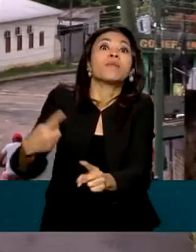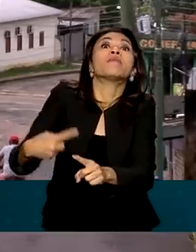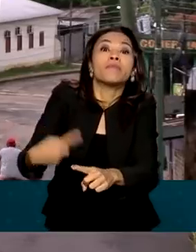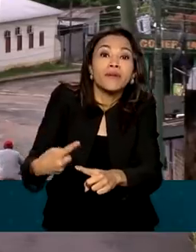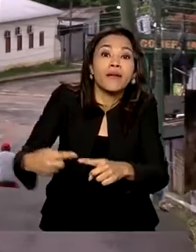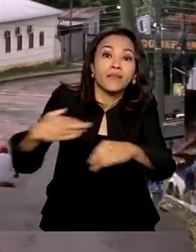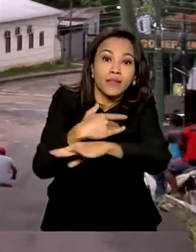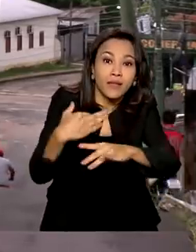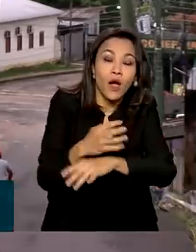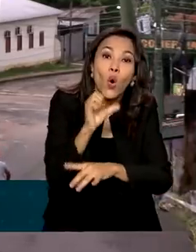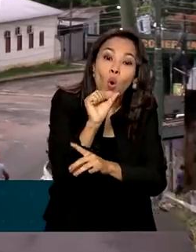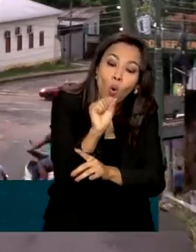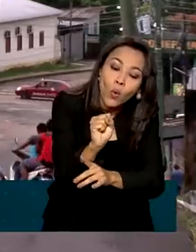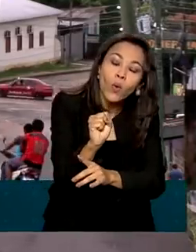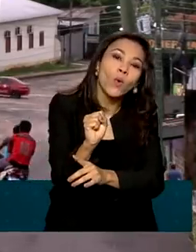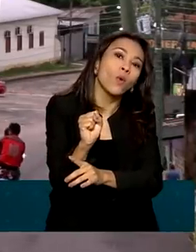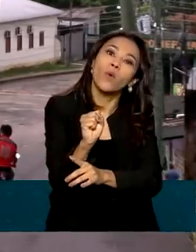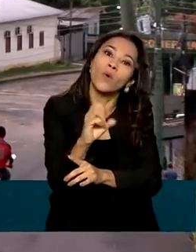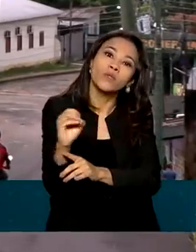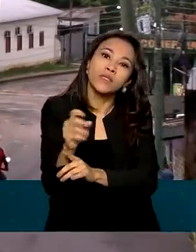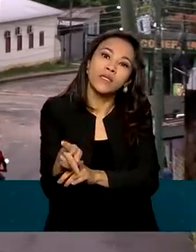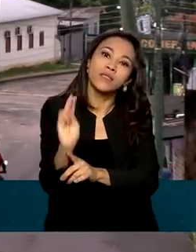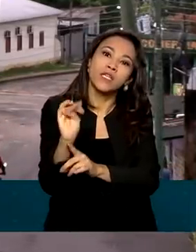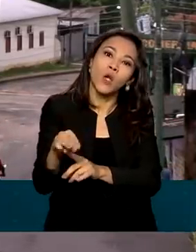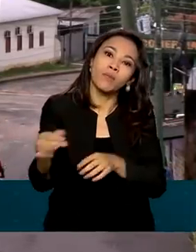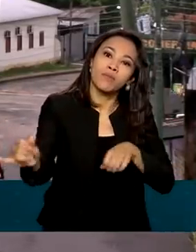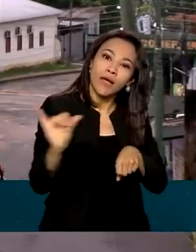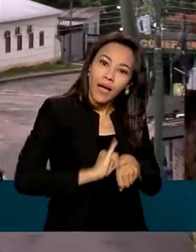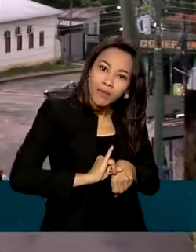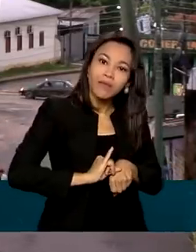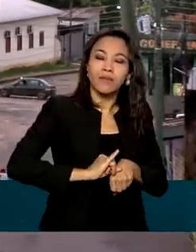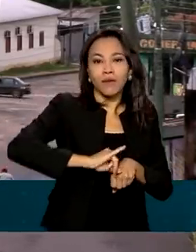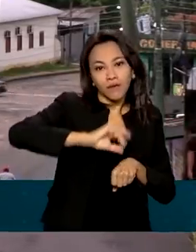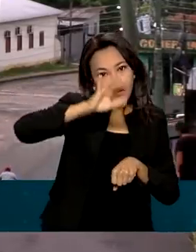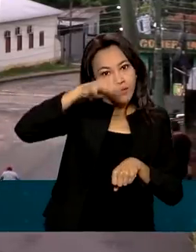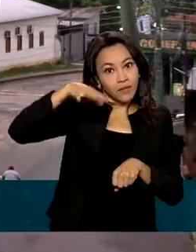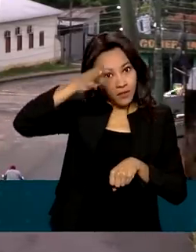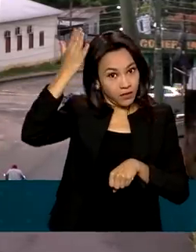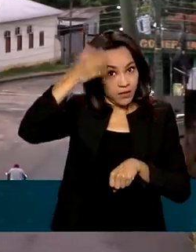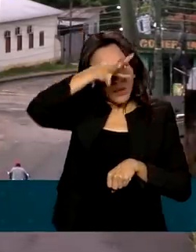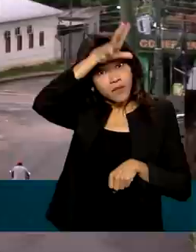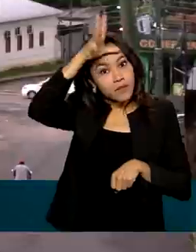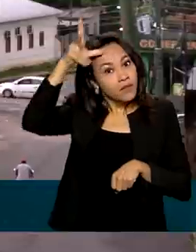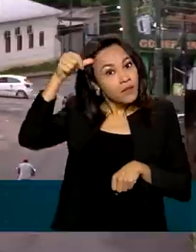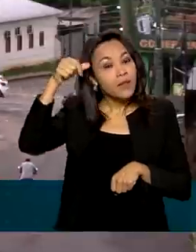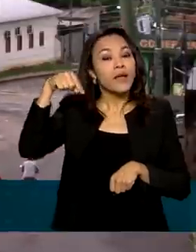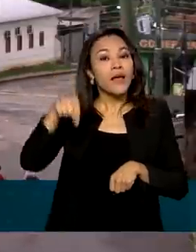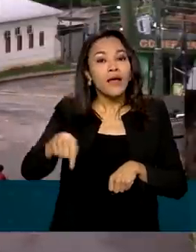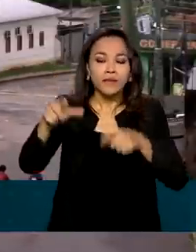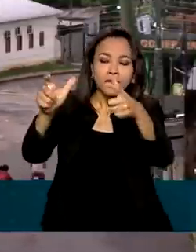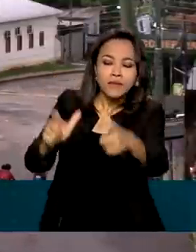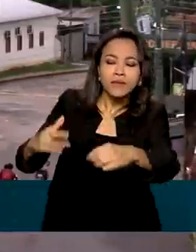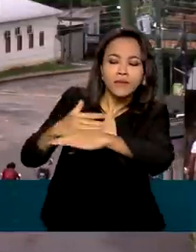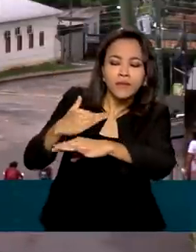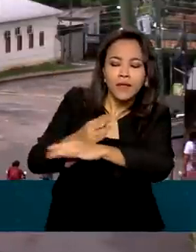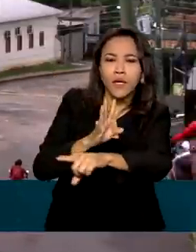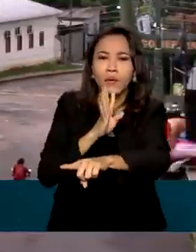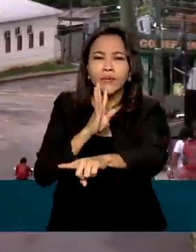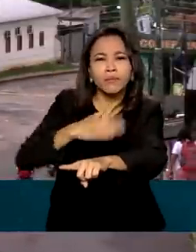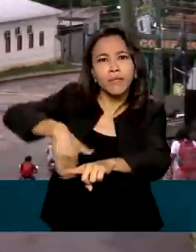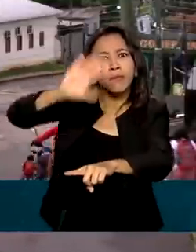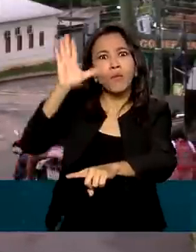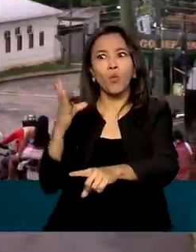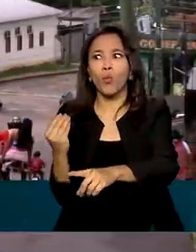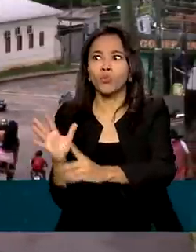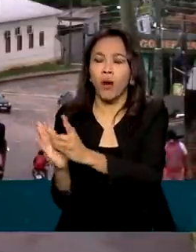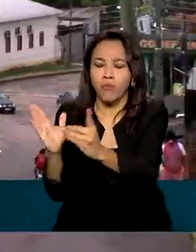800 quilômetros de Manaus. O município, com 47 mil habitantes, é conhecido por ser o mais indígena do